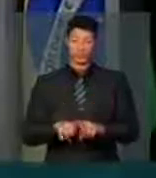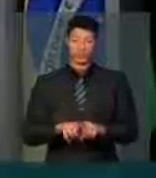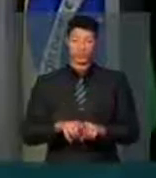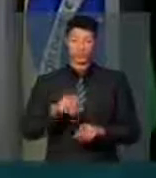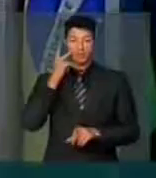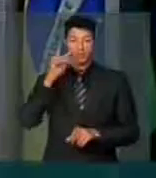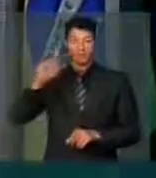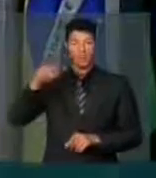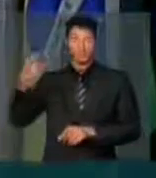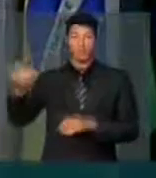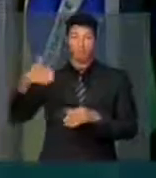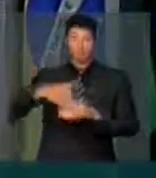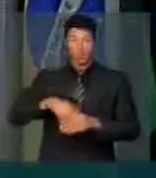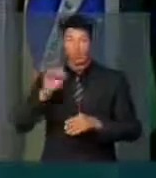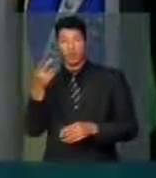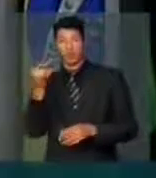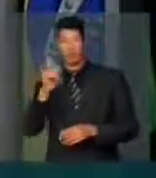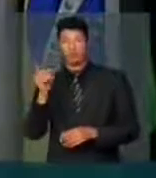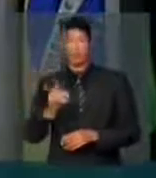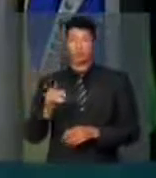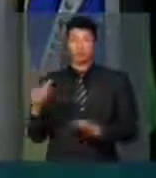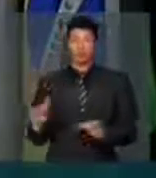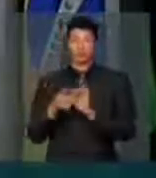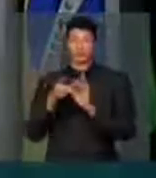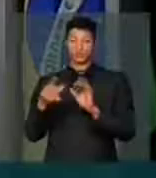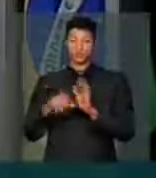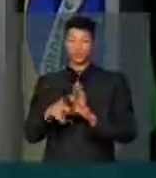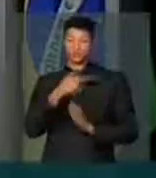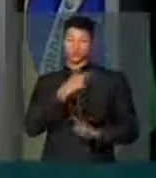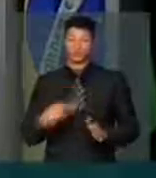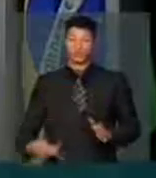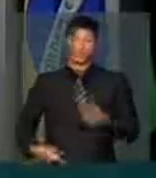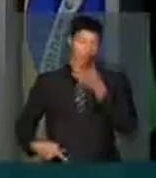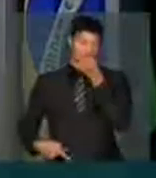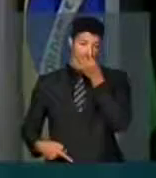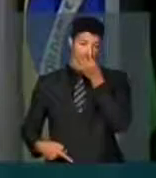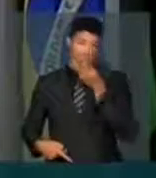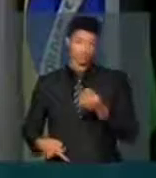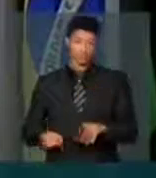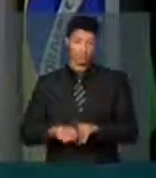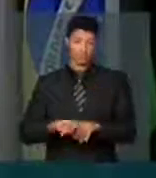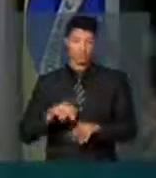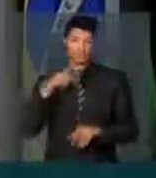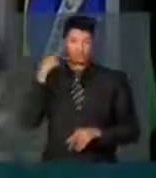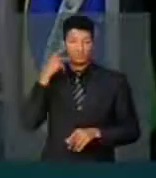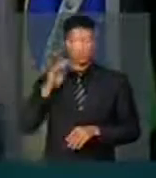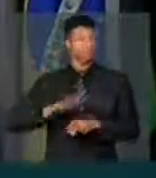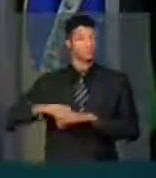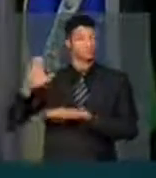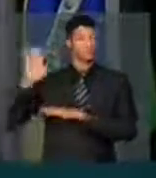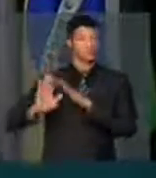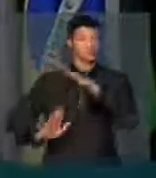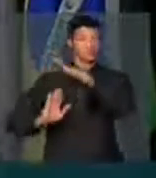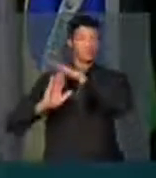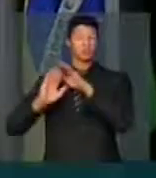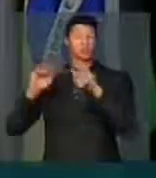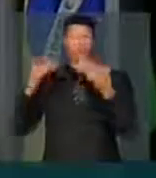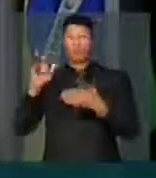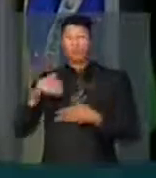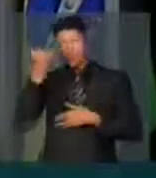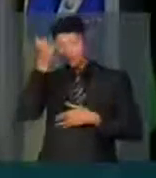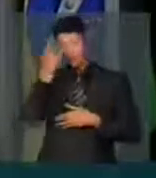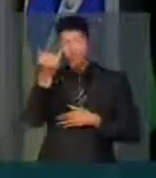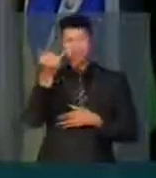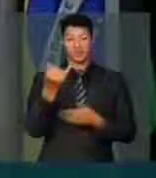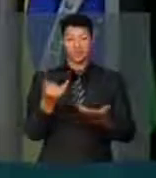para depois se votar ou não a coligação de presidente e vice-presidente que só de dois partidos no máximo. Qual é a